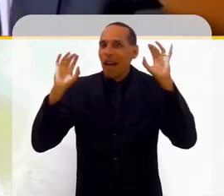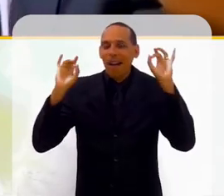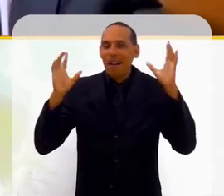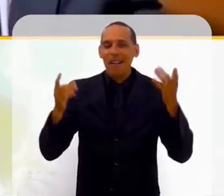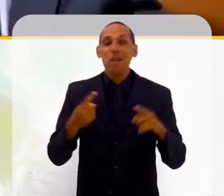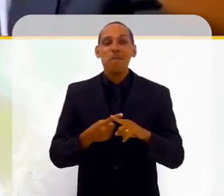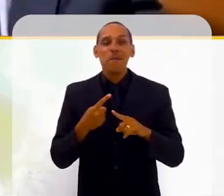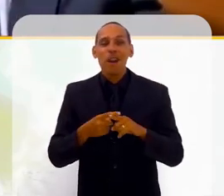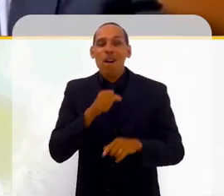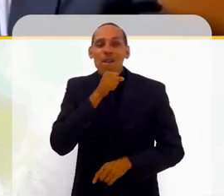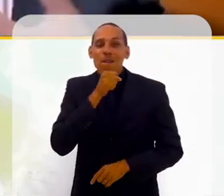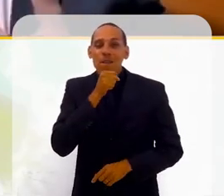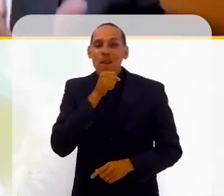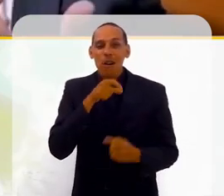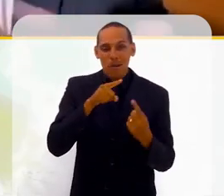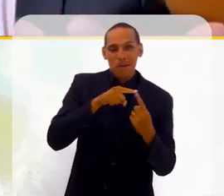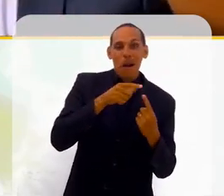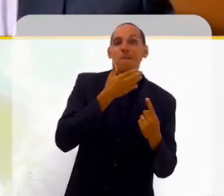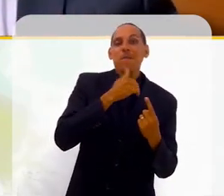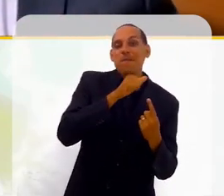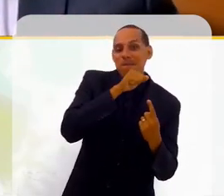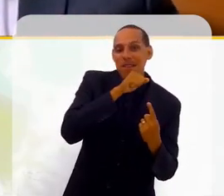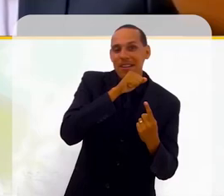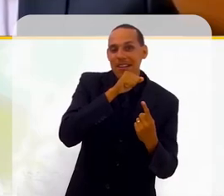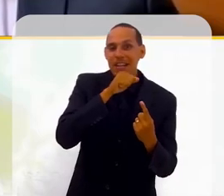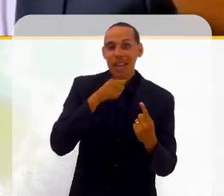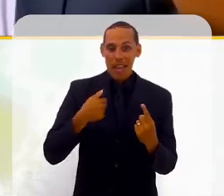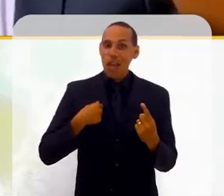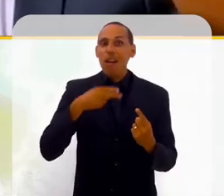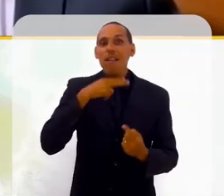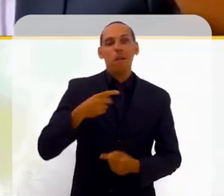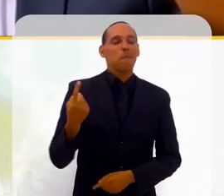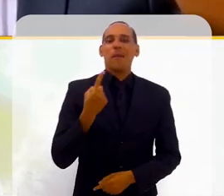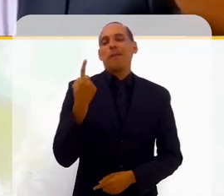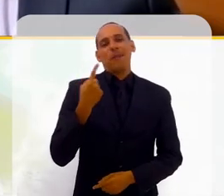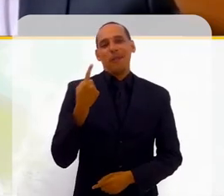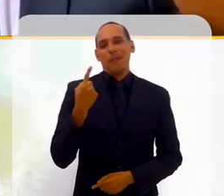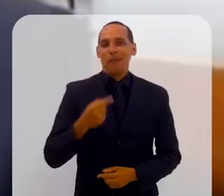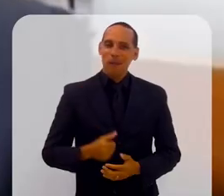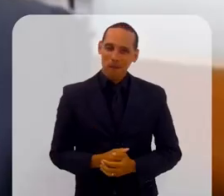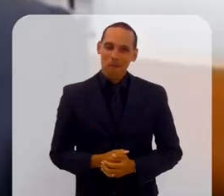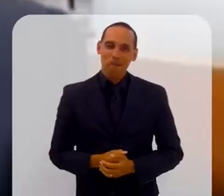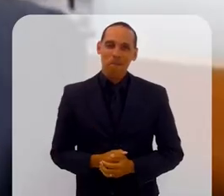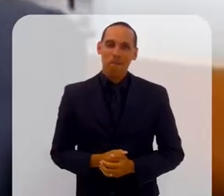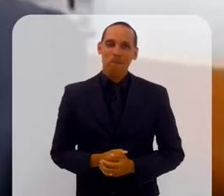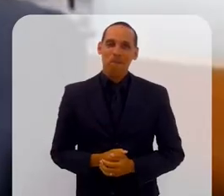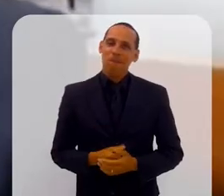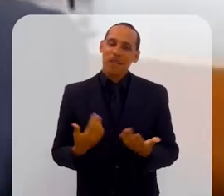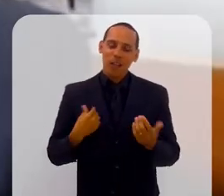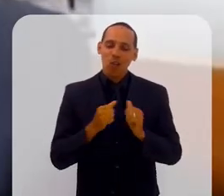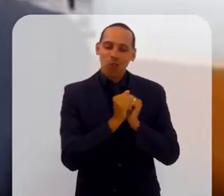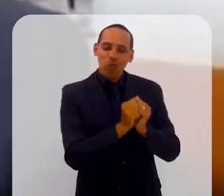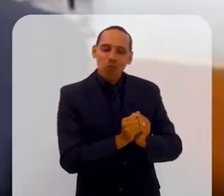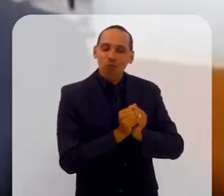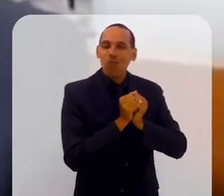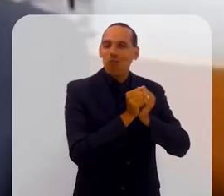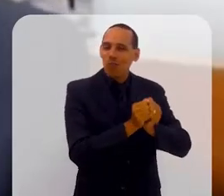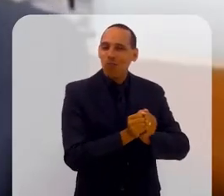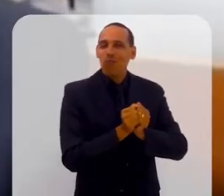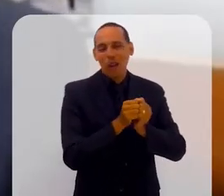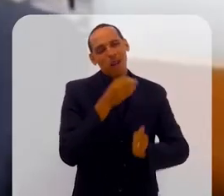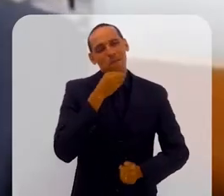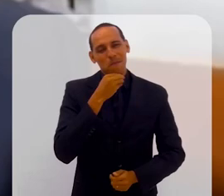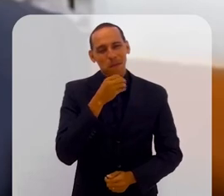com meus avós paternos, primeiro, e no caso deles eu era o primeiro neto. Então, morei com eles e tive essa